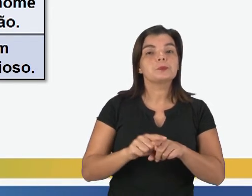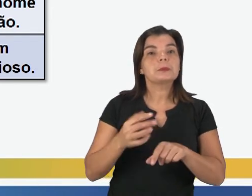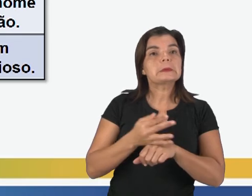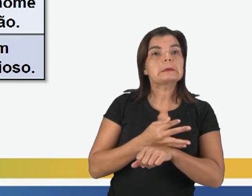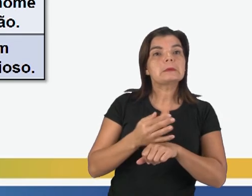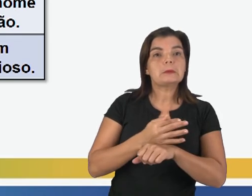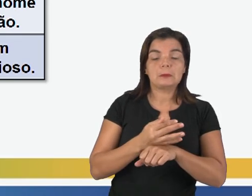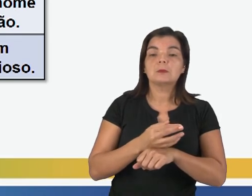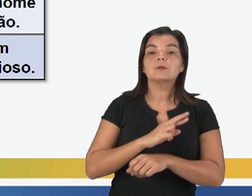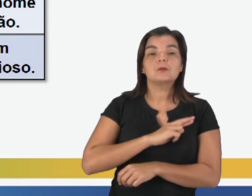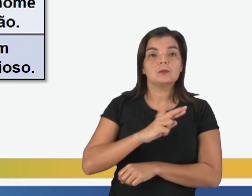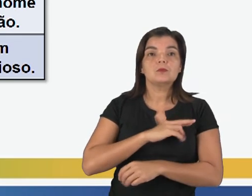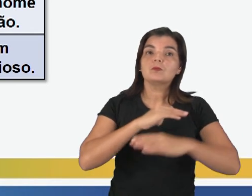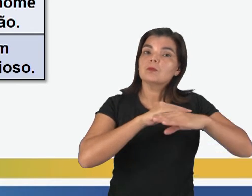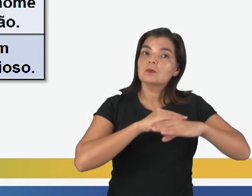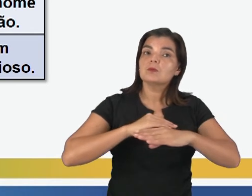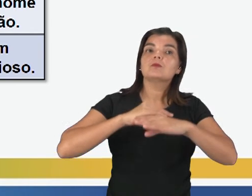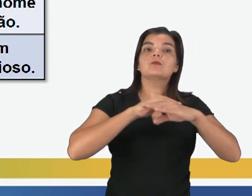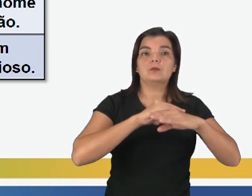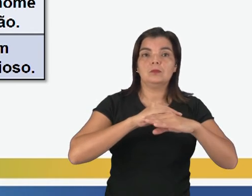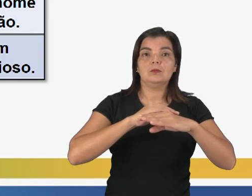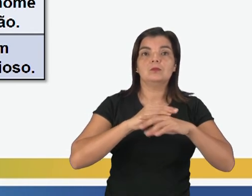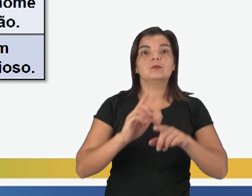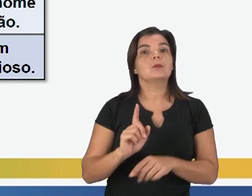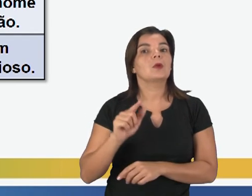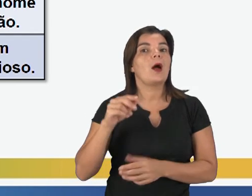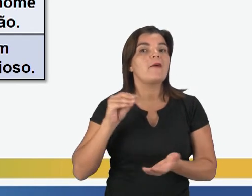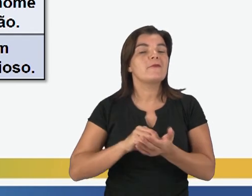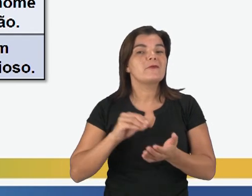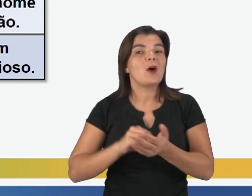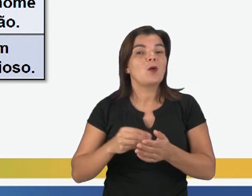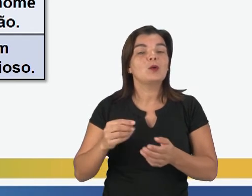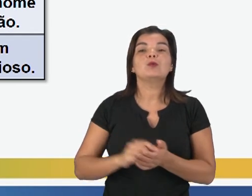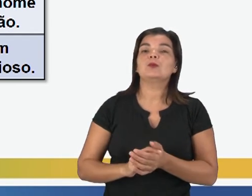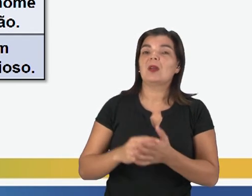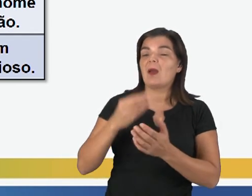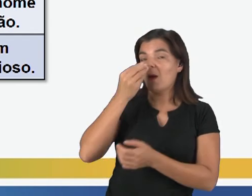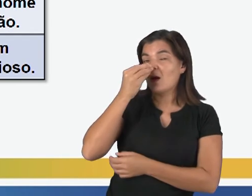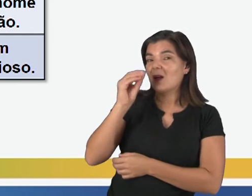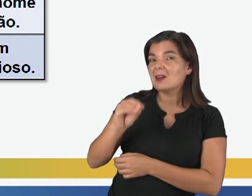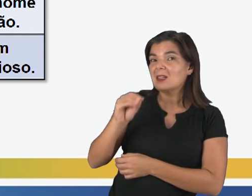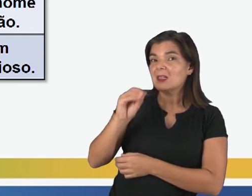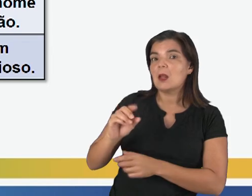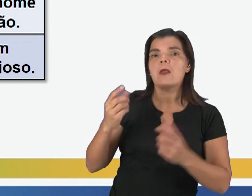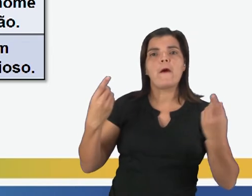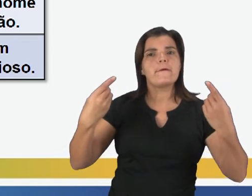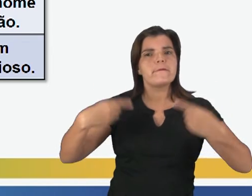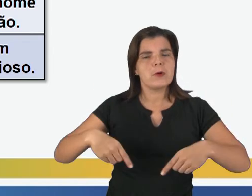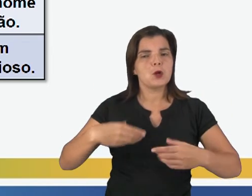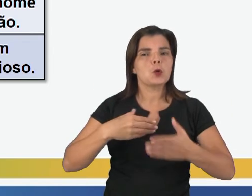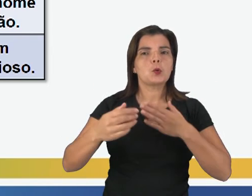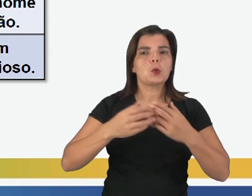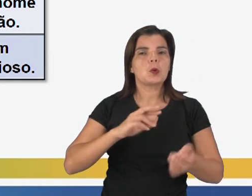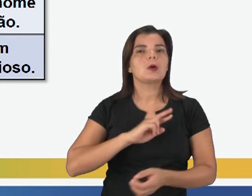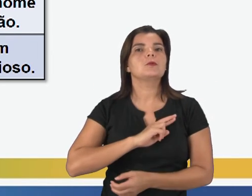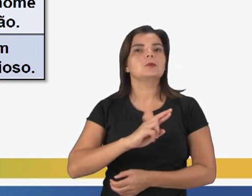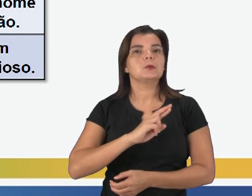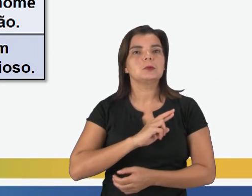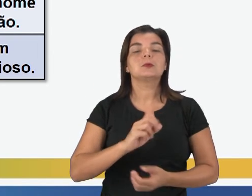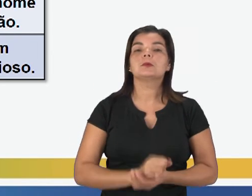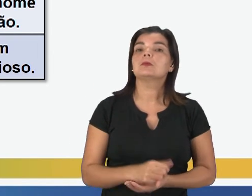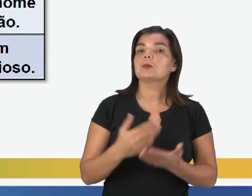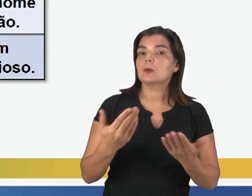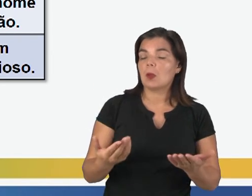religiosa, igualdade entre as religiões. Intolerância é a rejeição e afronta um tipo qualquer de religião.